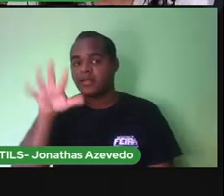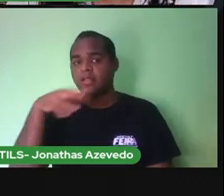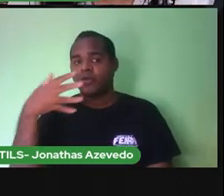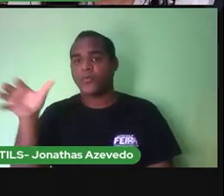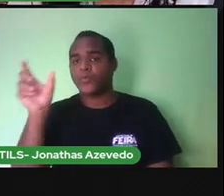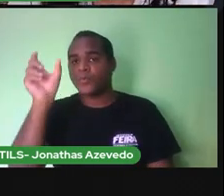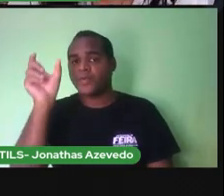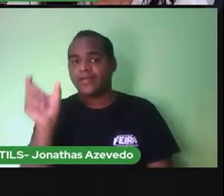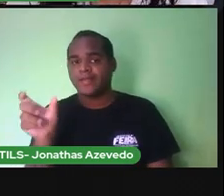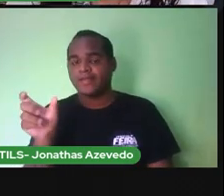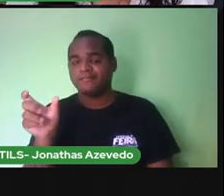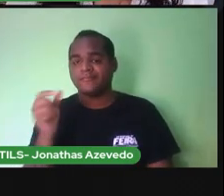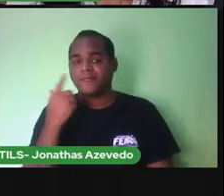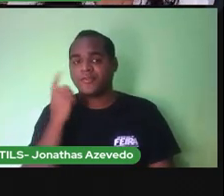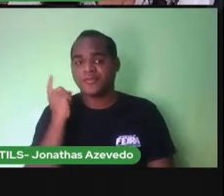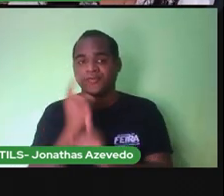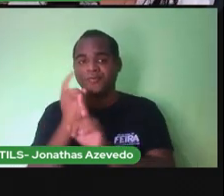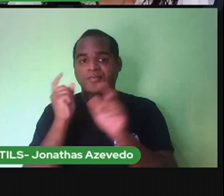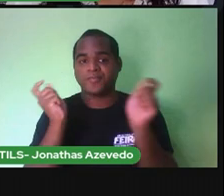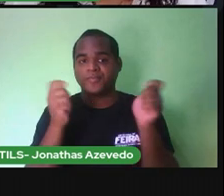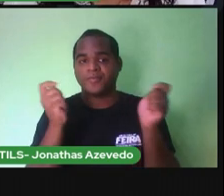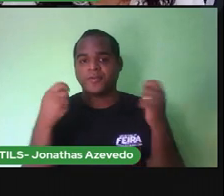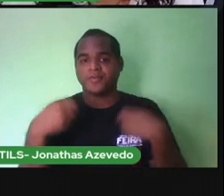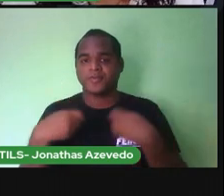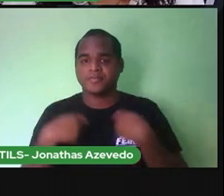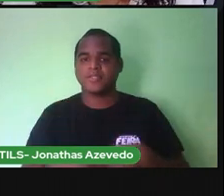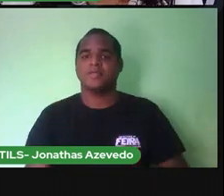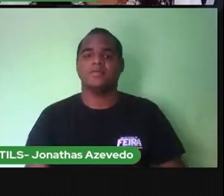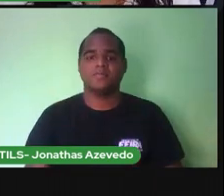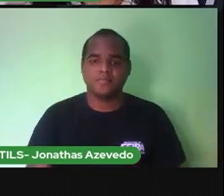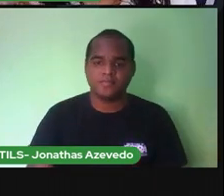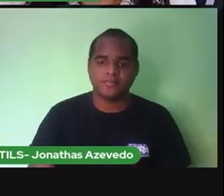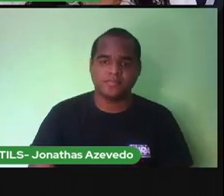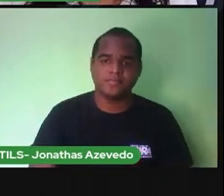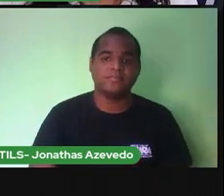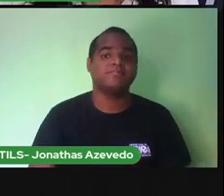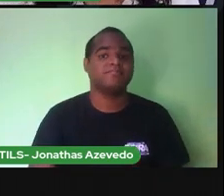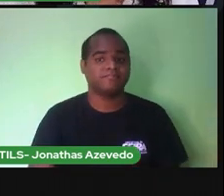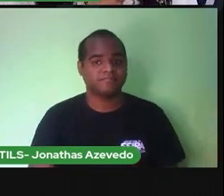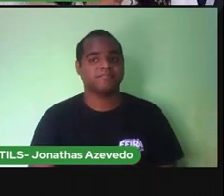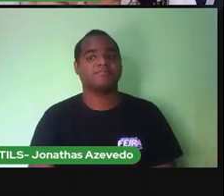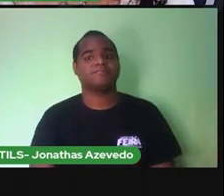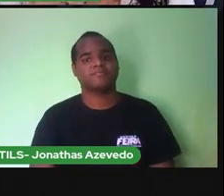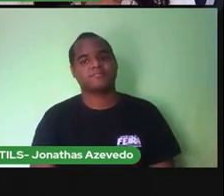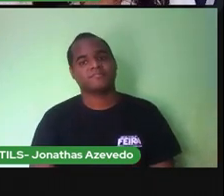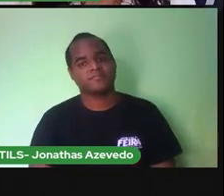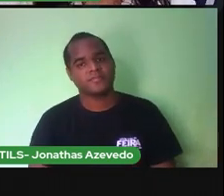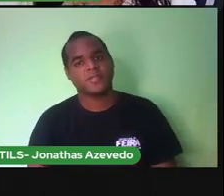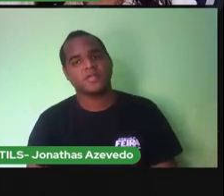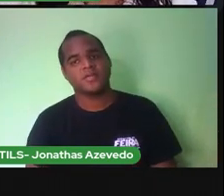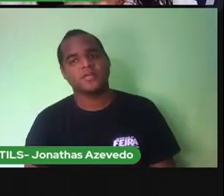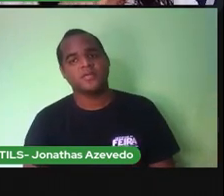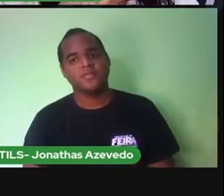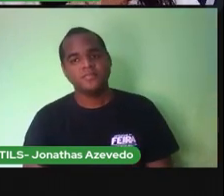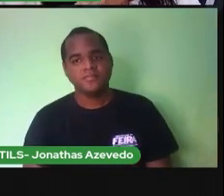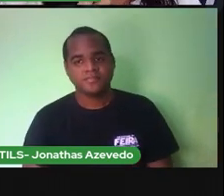você Precisa Encontrá-la Desse jeito Fica bem fácil A gente encontrar Todas essas palavrinhas Olha só